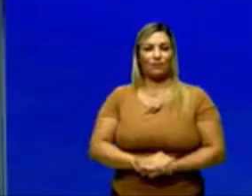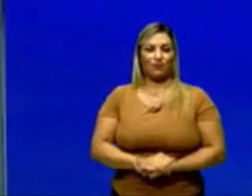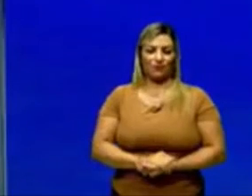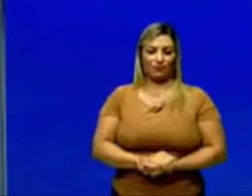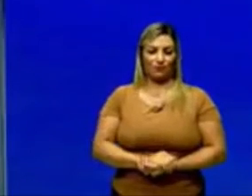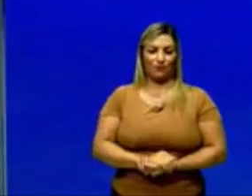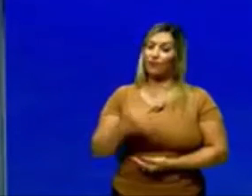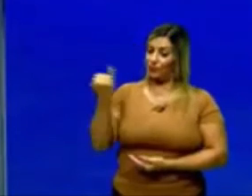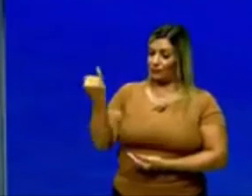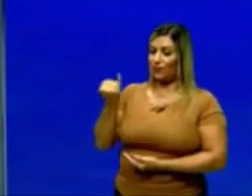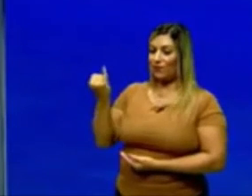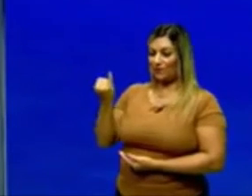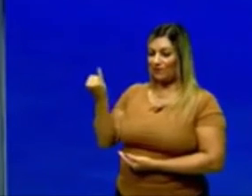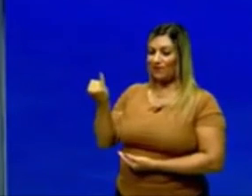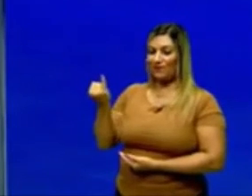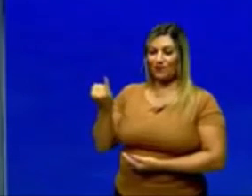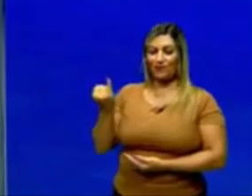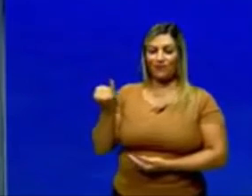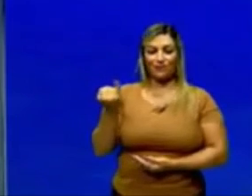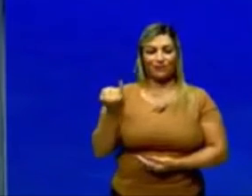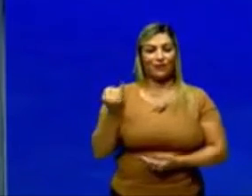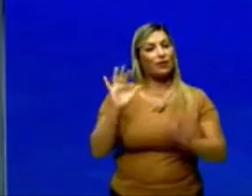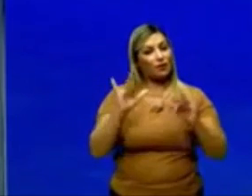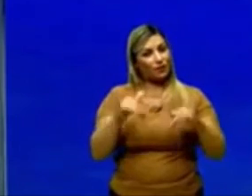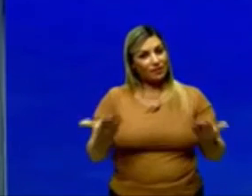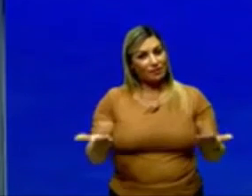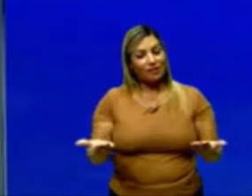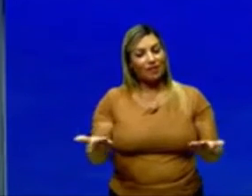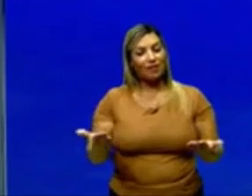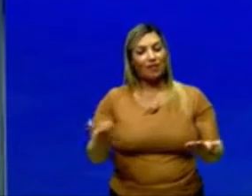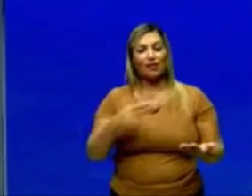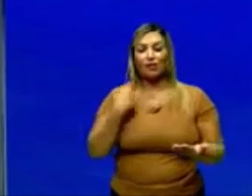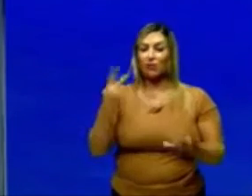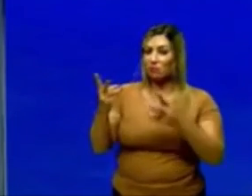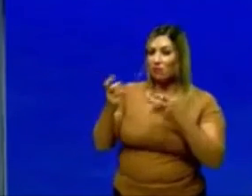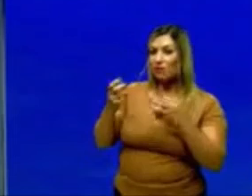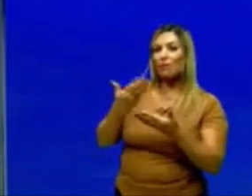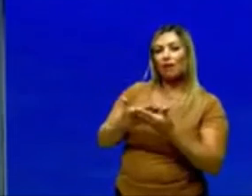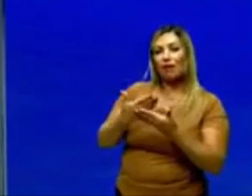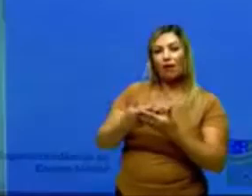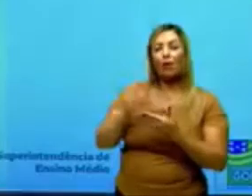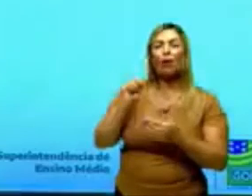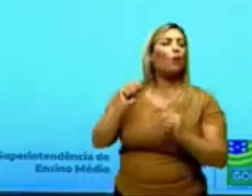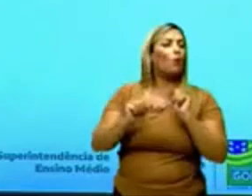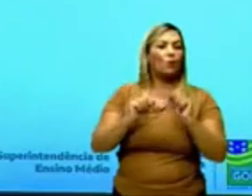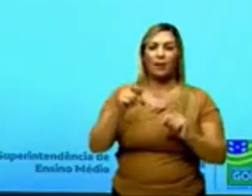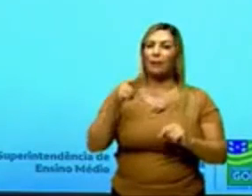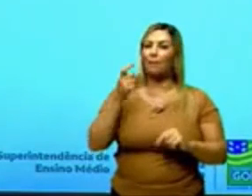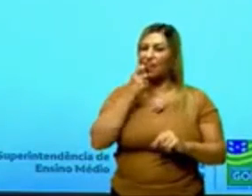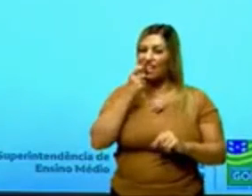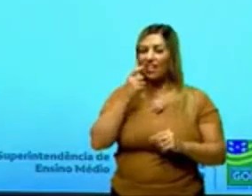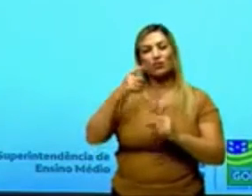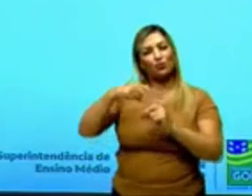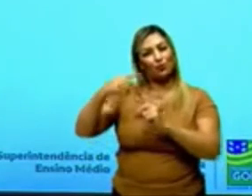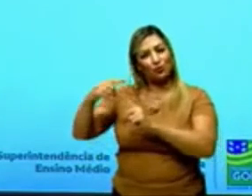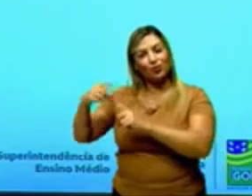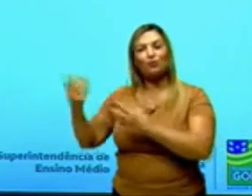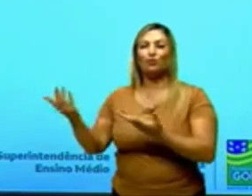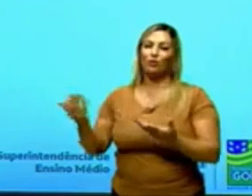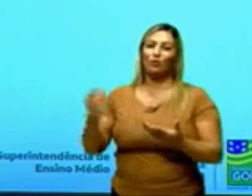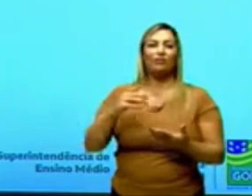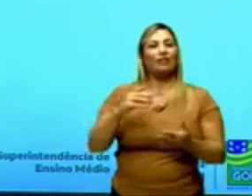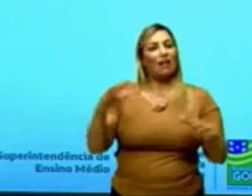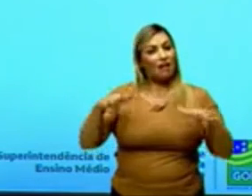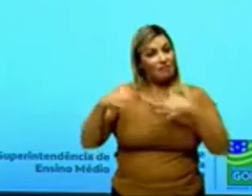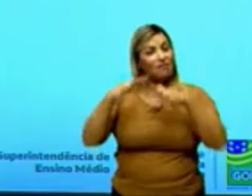importante. Para finalizar, então, nós vimos nessa aula o que são os polímeros, os tipos de polímeros, as reações de